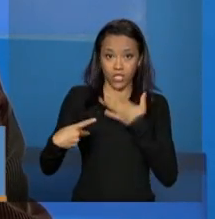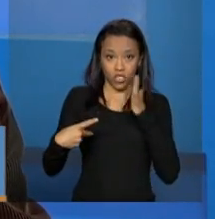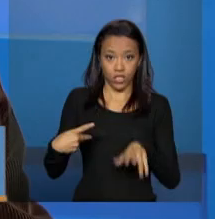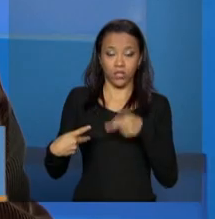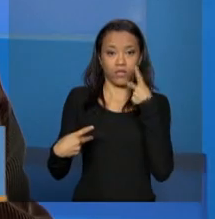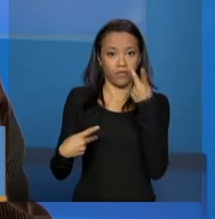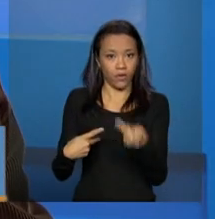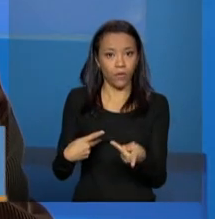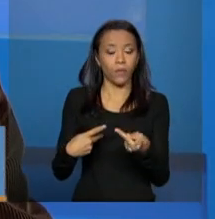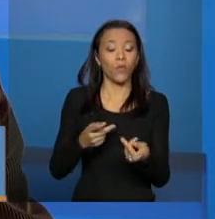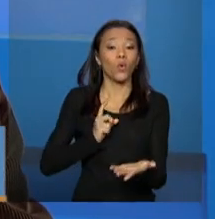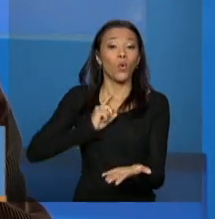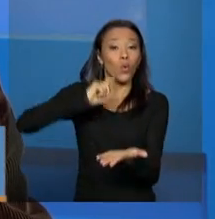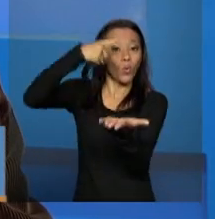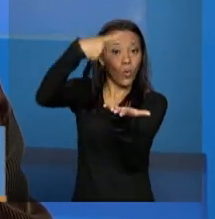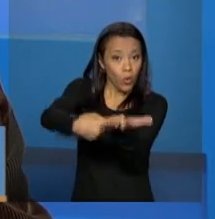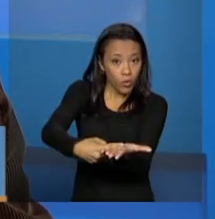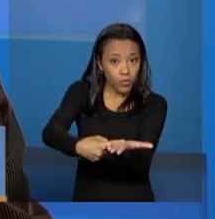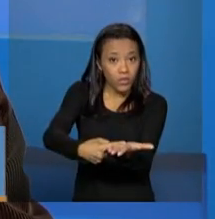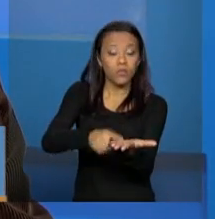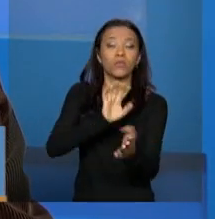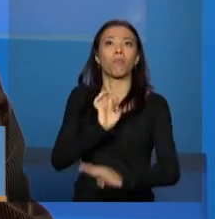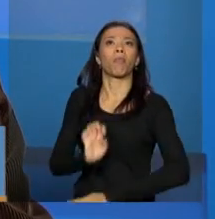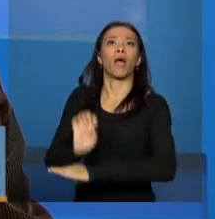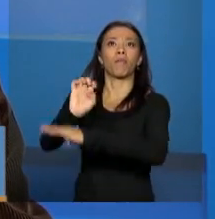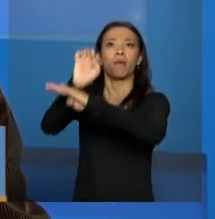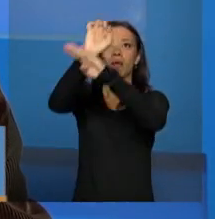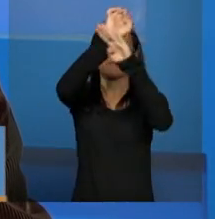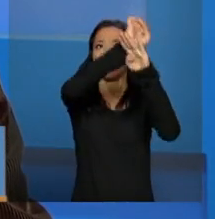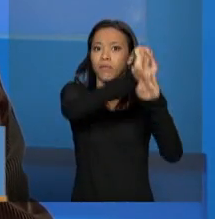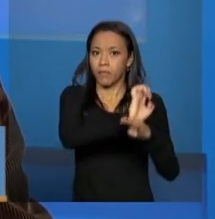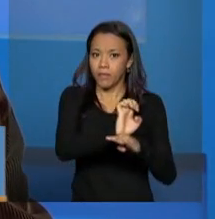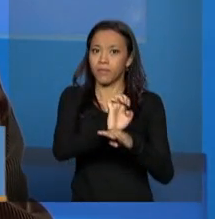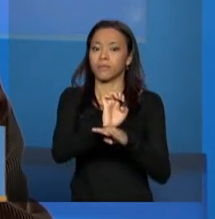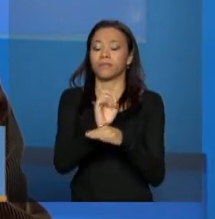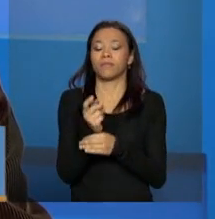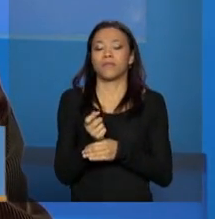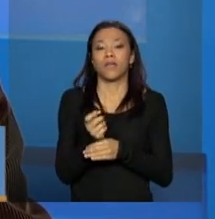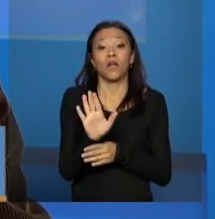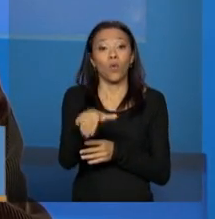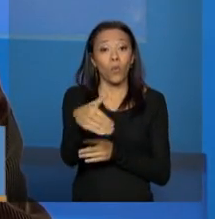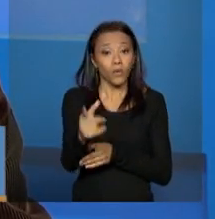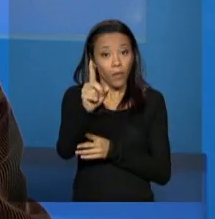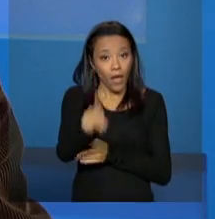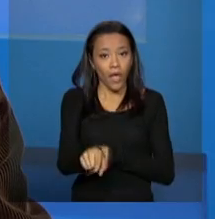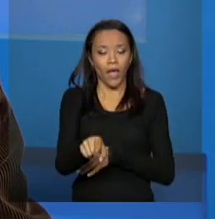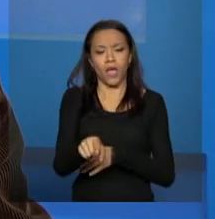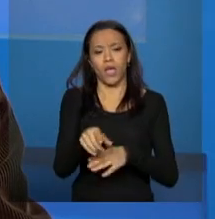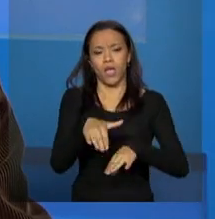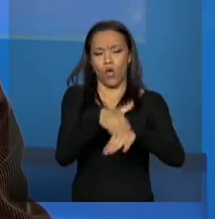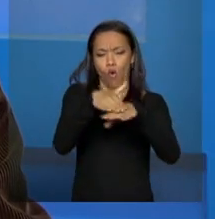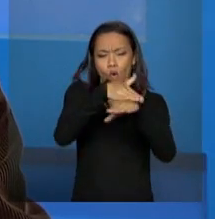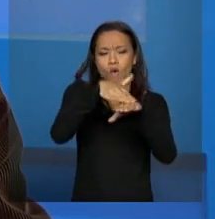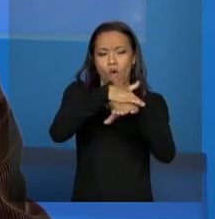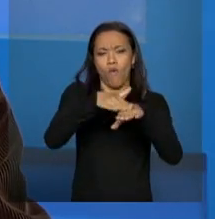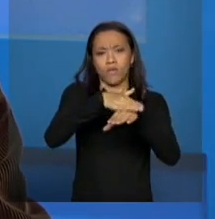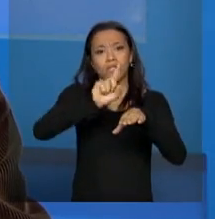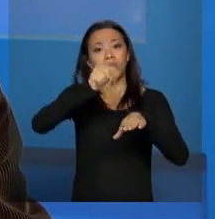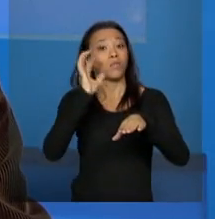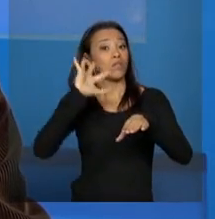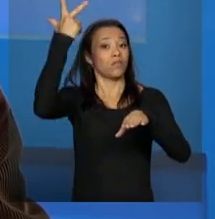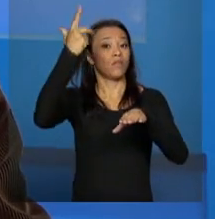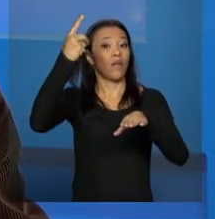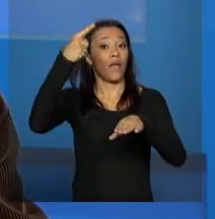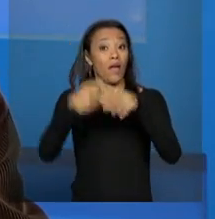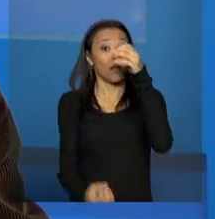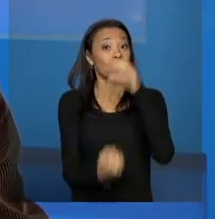a pactuação, na sua grande maioria, ao ser discutida e ser decidida, ela vira, geralmente, norma.